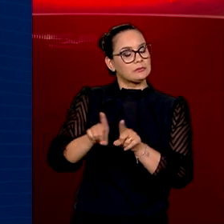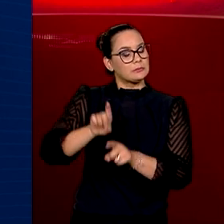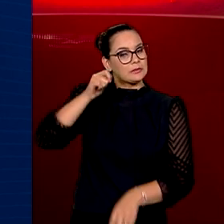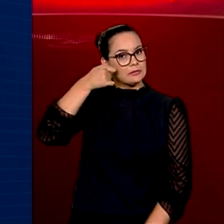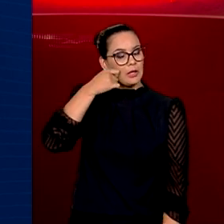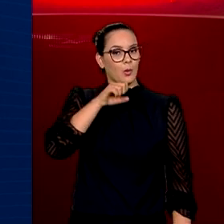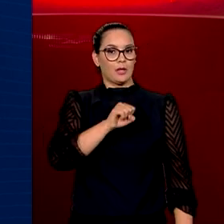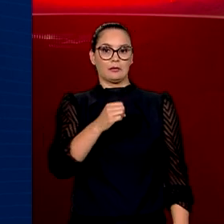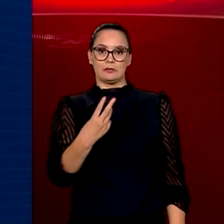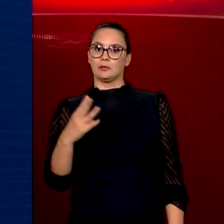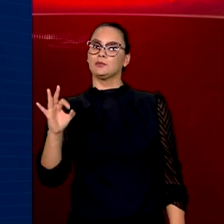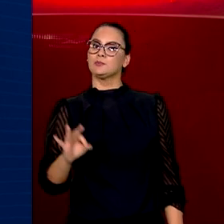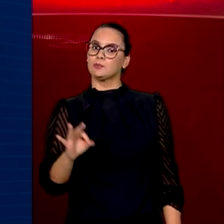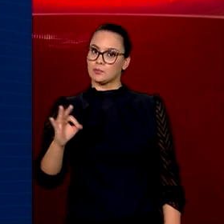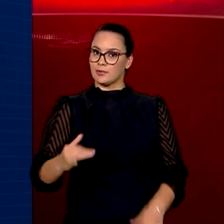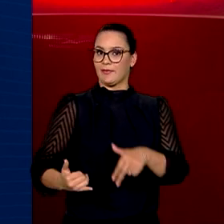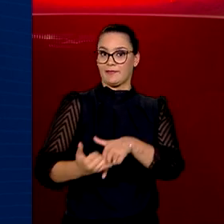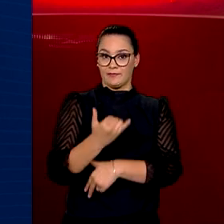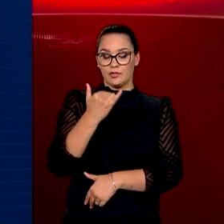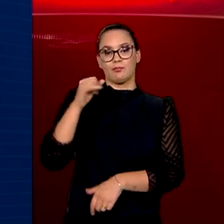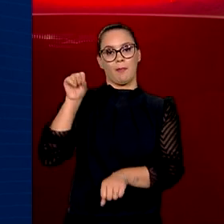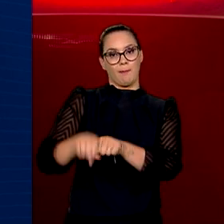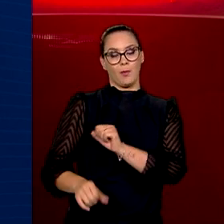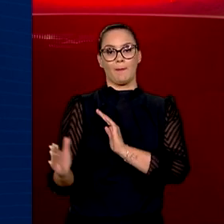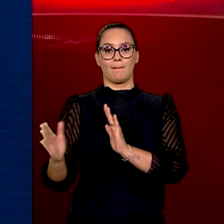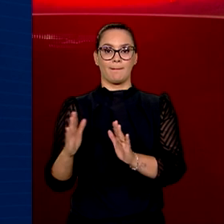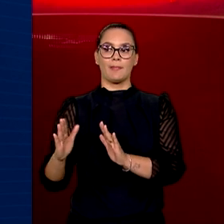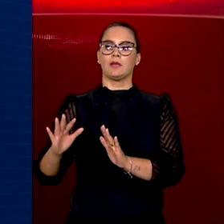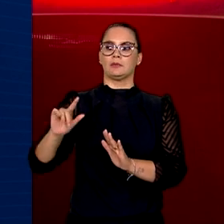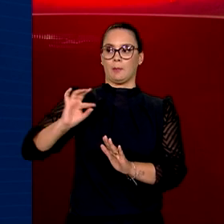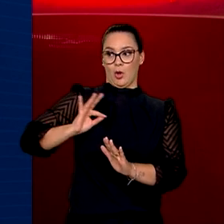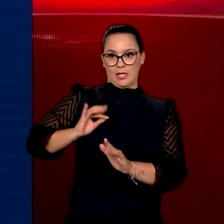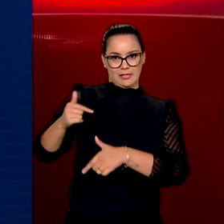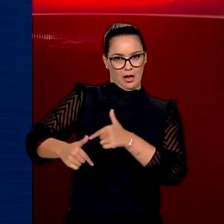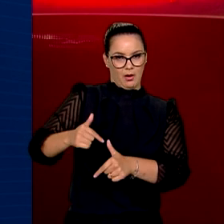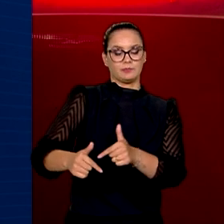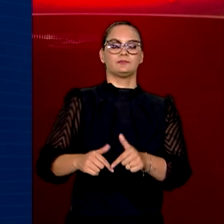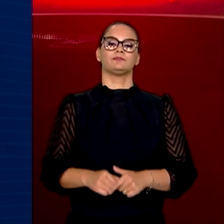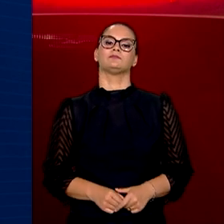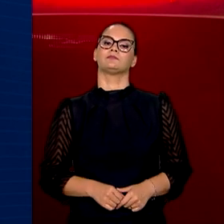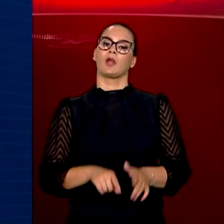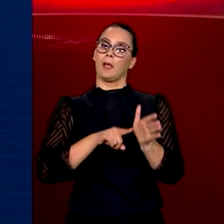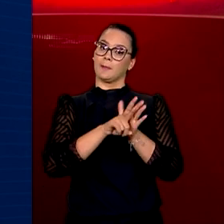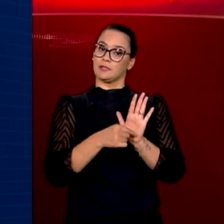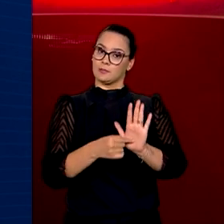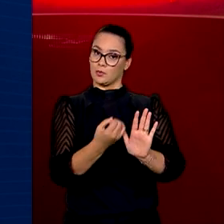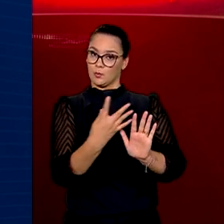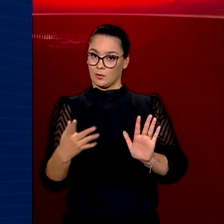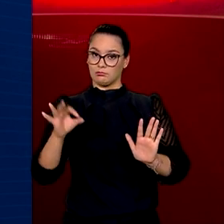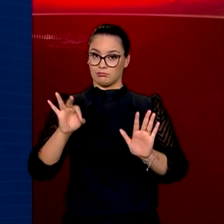83% das vítimas fatais durante a ação das polícias. O estudo mostra que a taxa de